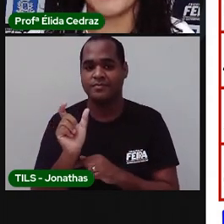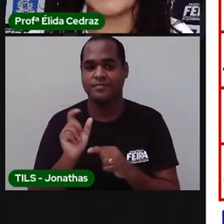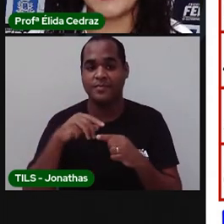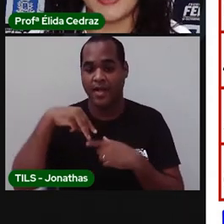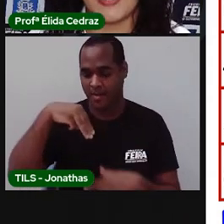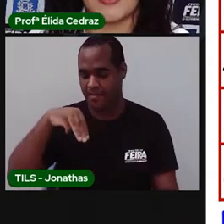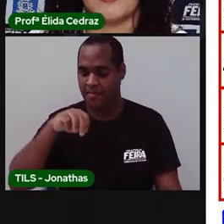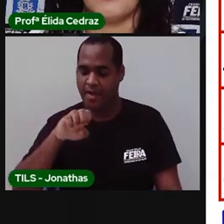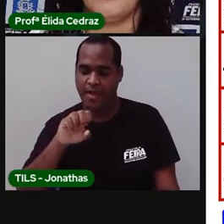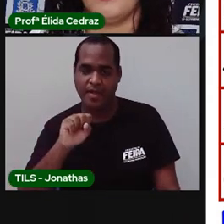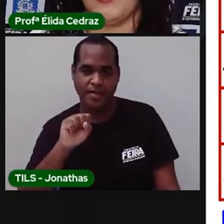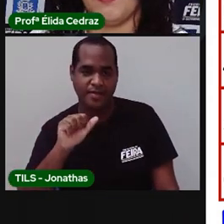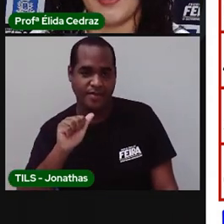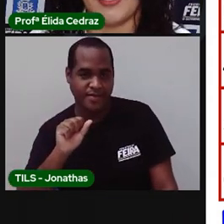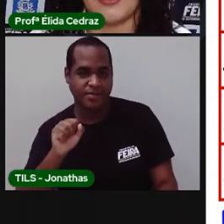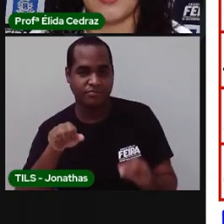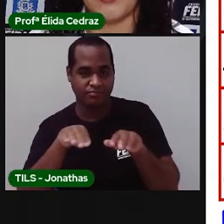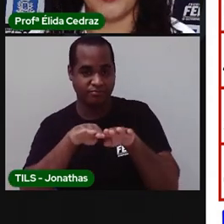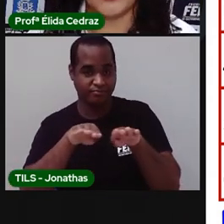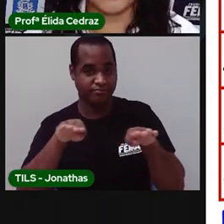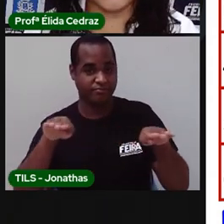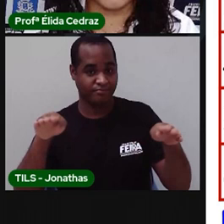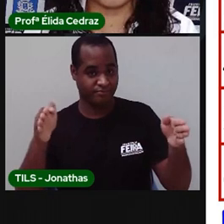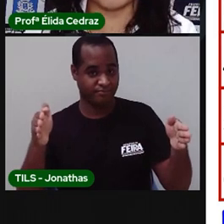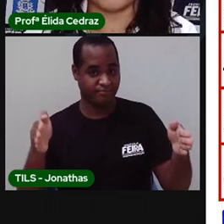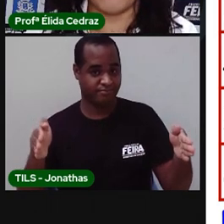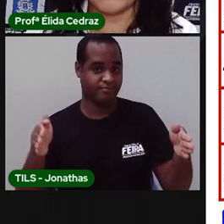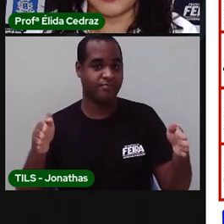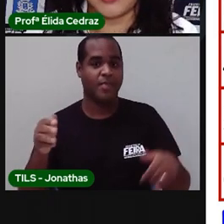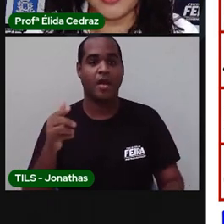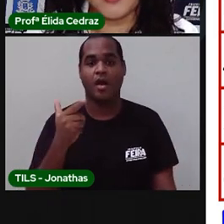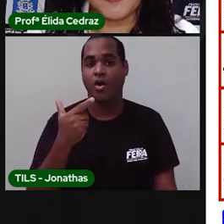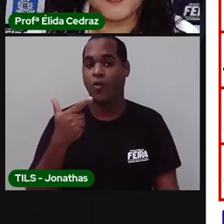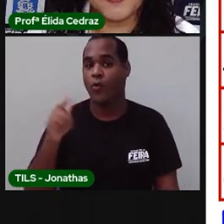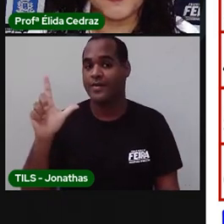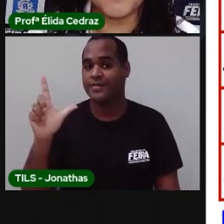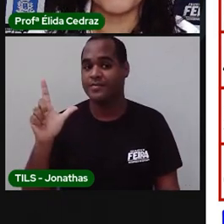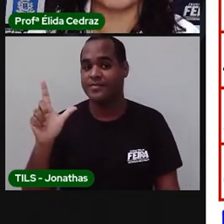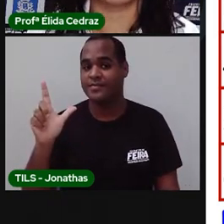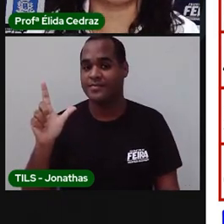Agora, mesas. Isso mesmo. E agora, qual será?